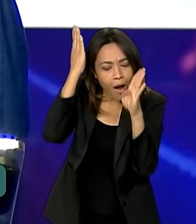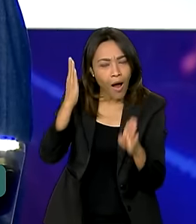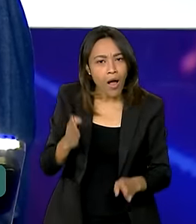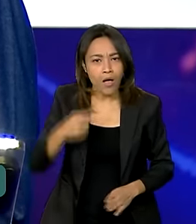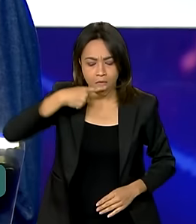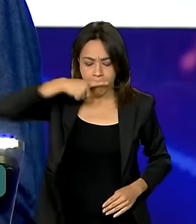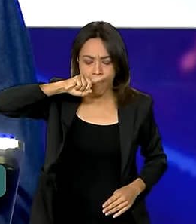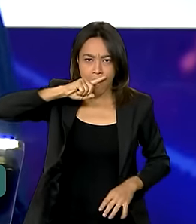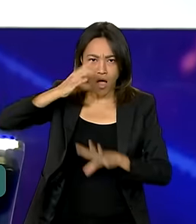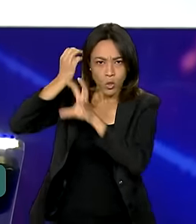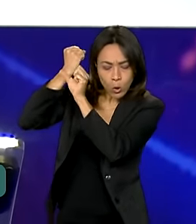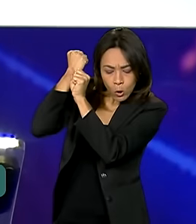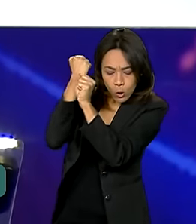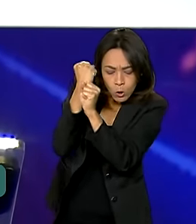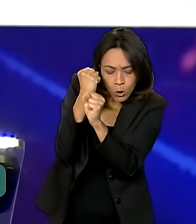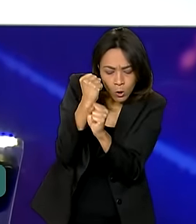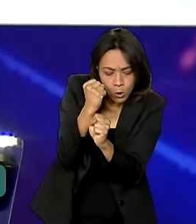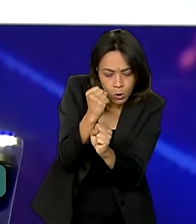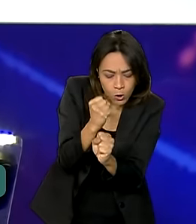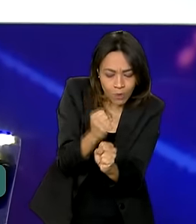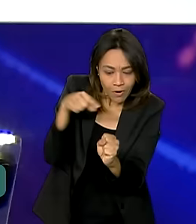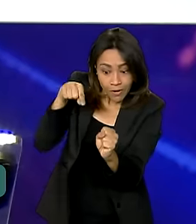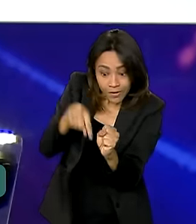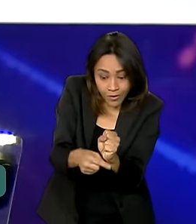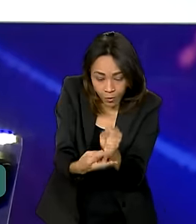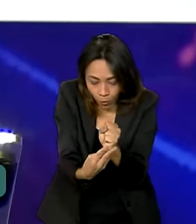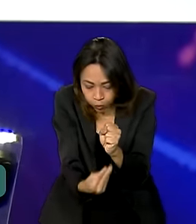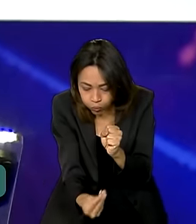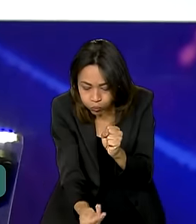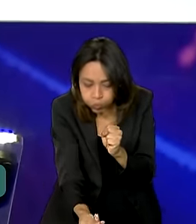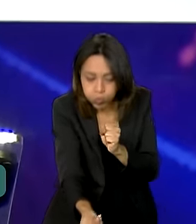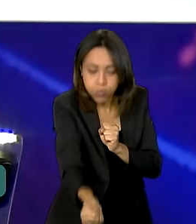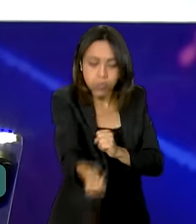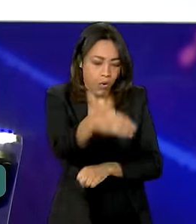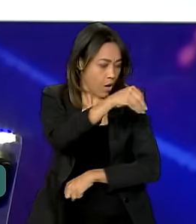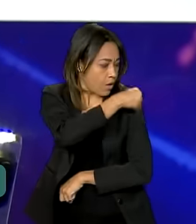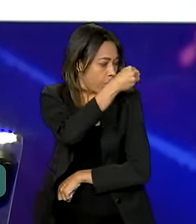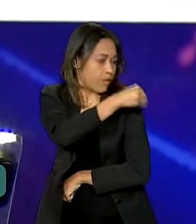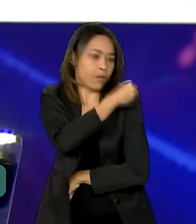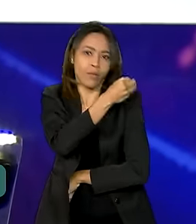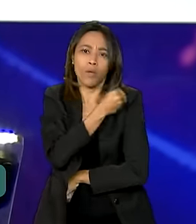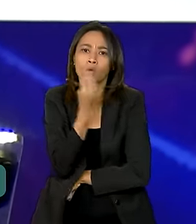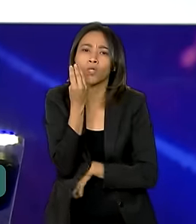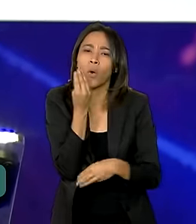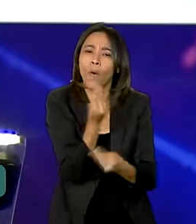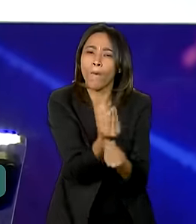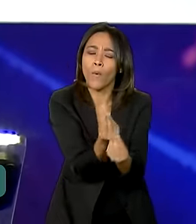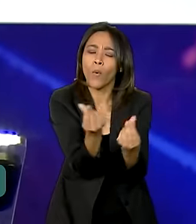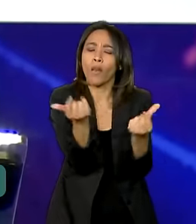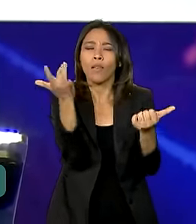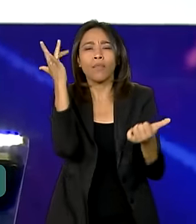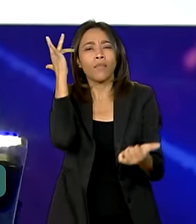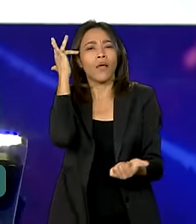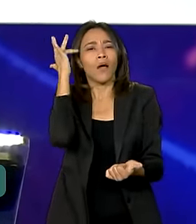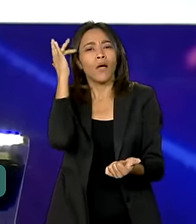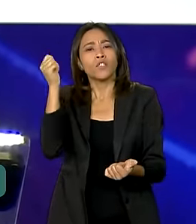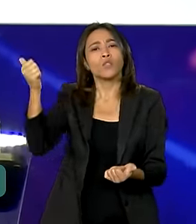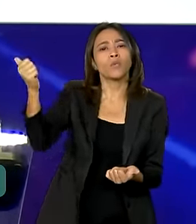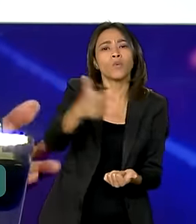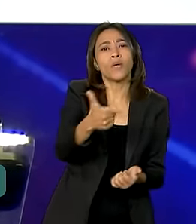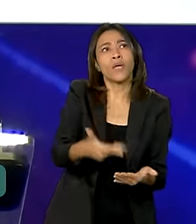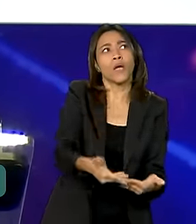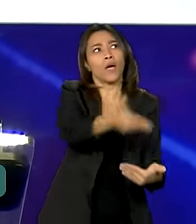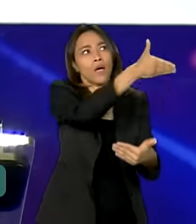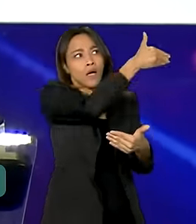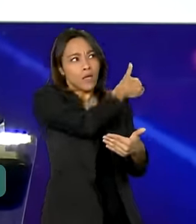bagaço numa coisa que produz o etanol de muito melhor qualidade do que o etanol normal que a gente produzia